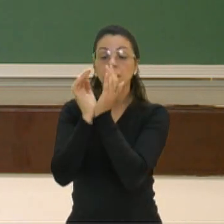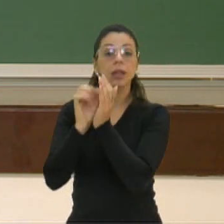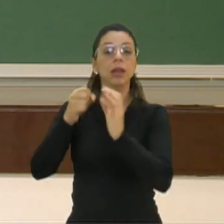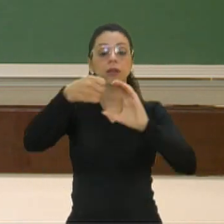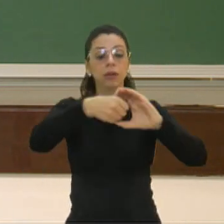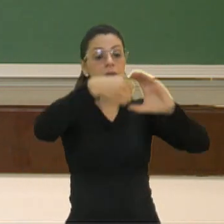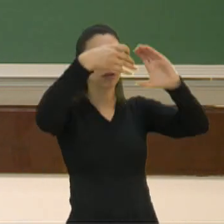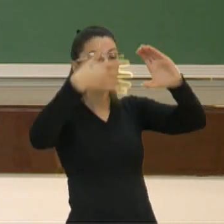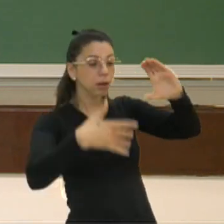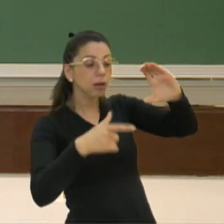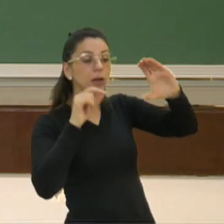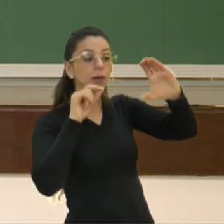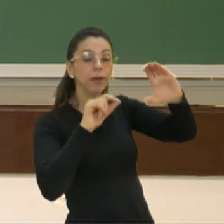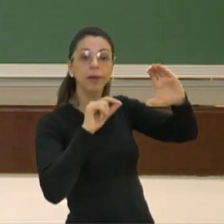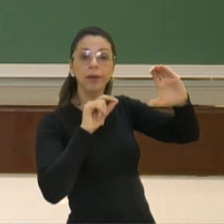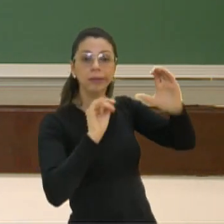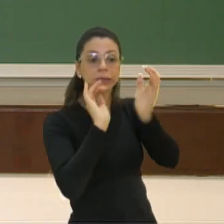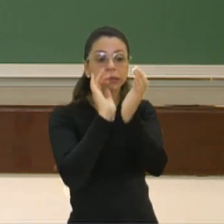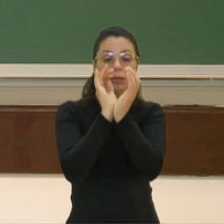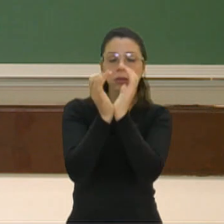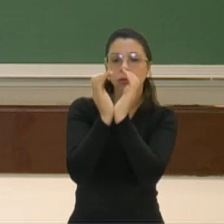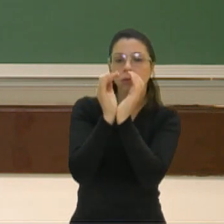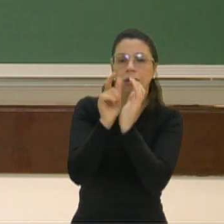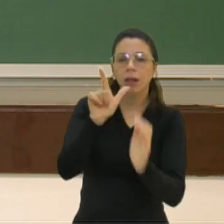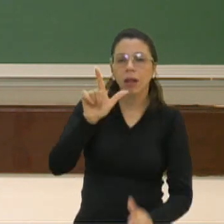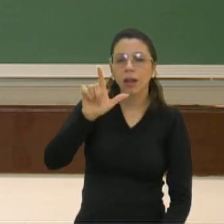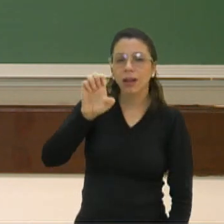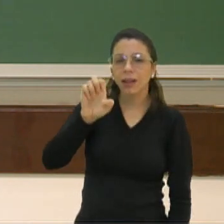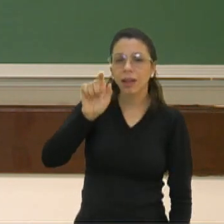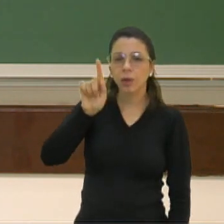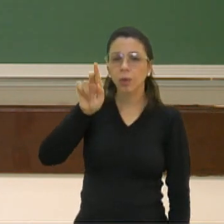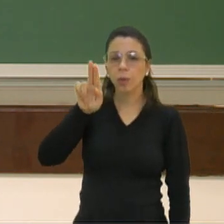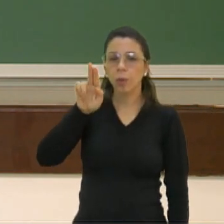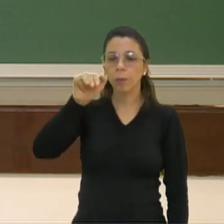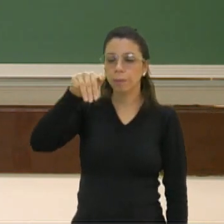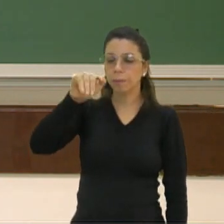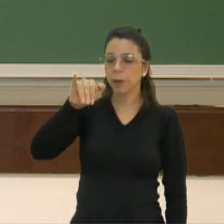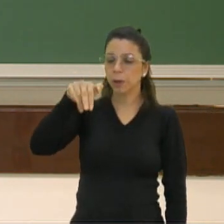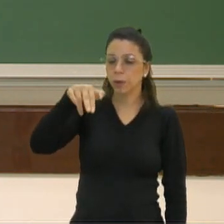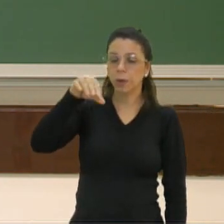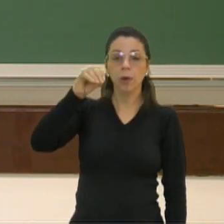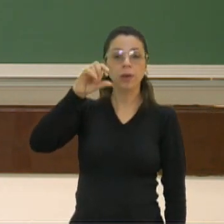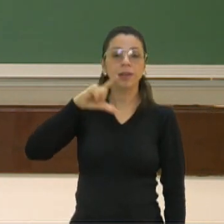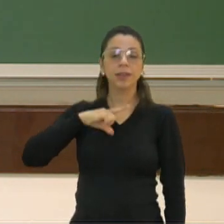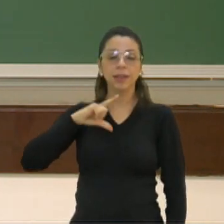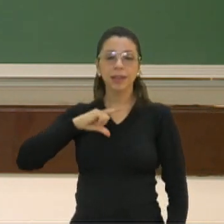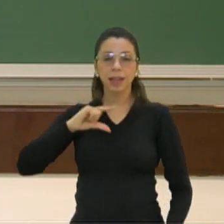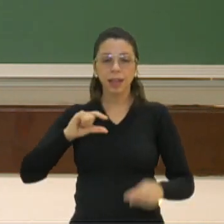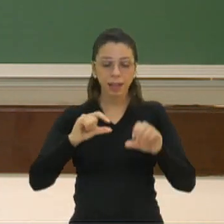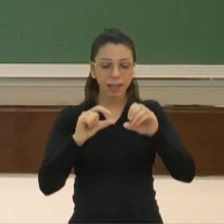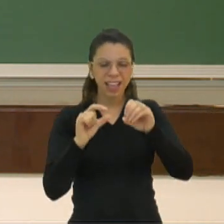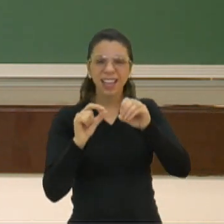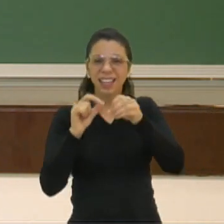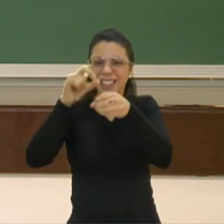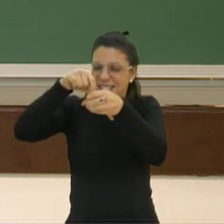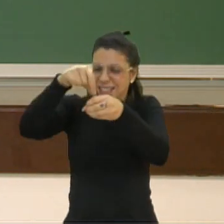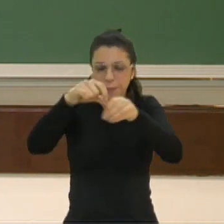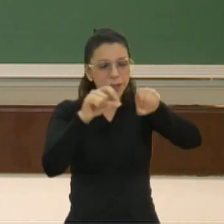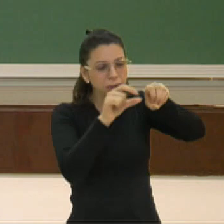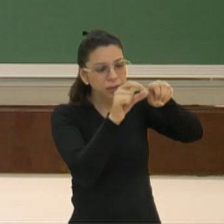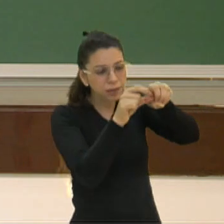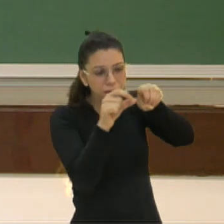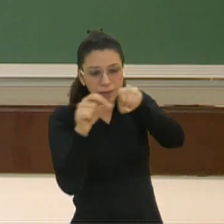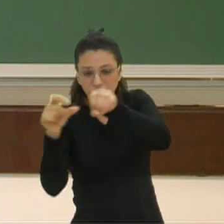aí, quando a gente fala de leguminosas, são aquelas plantas que têm uma vagem. Então, se a gente parar para